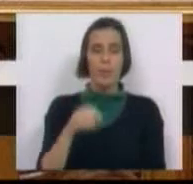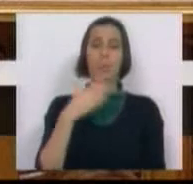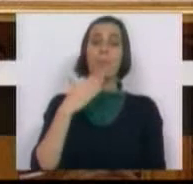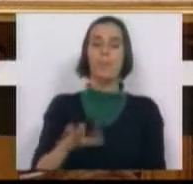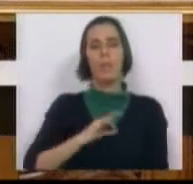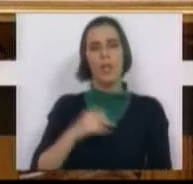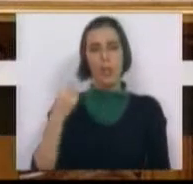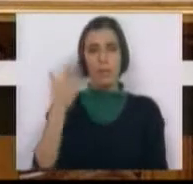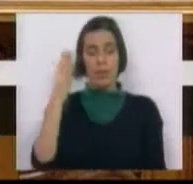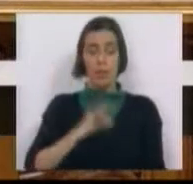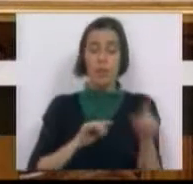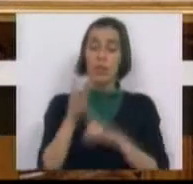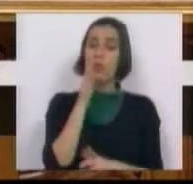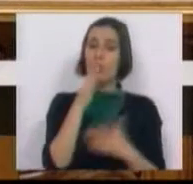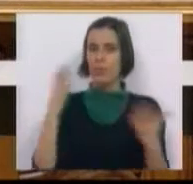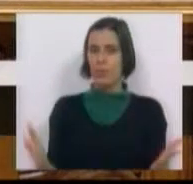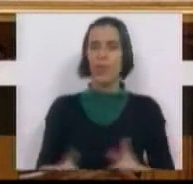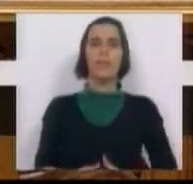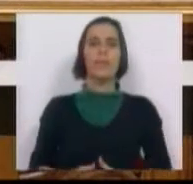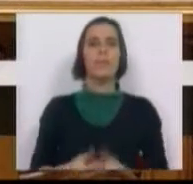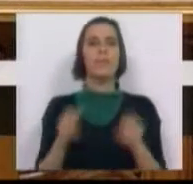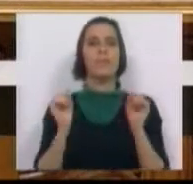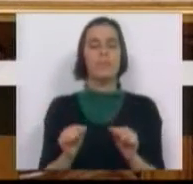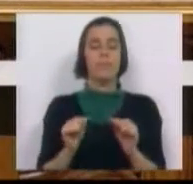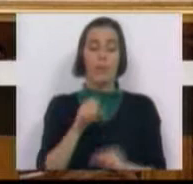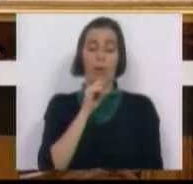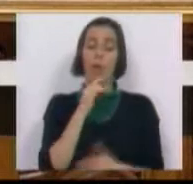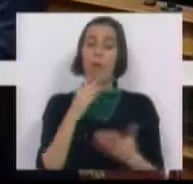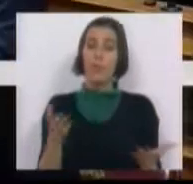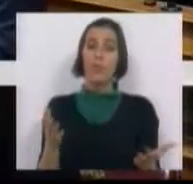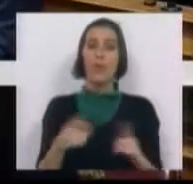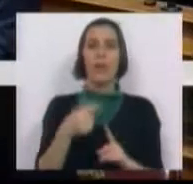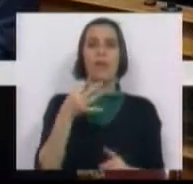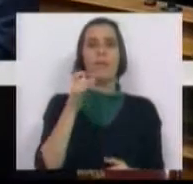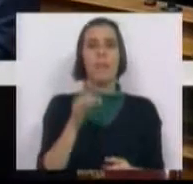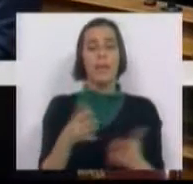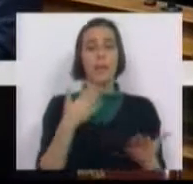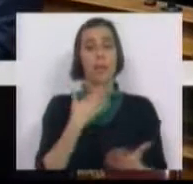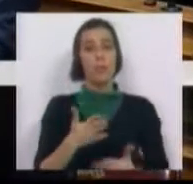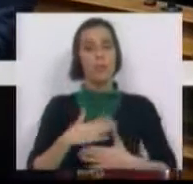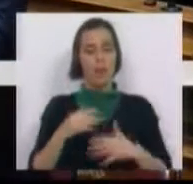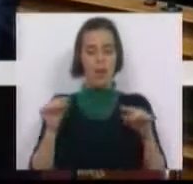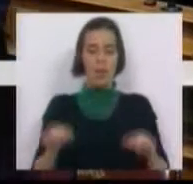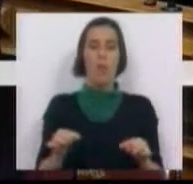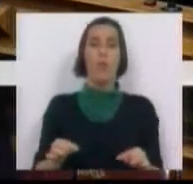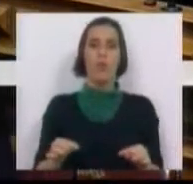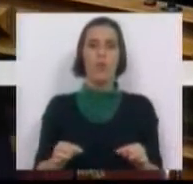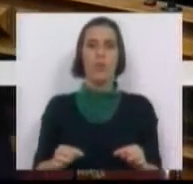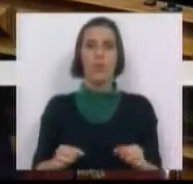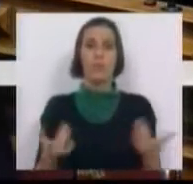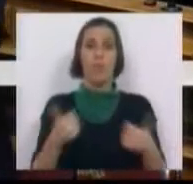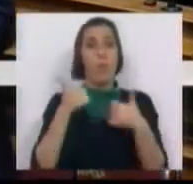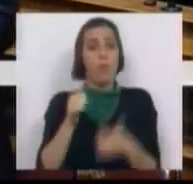Obrigado, Sr. Presidente, Sras. e Srs. Deputados. Esta oportunidade que o PCP nos dá hoje é